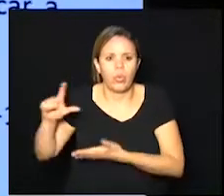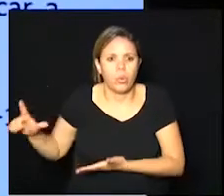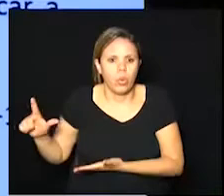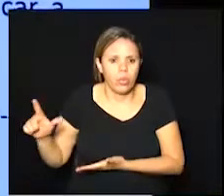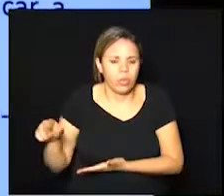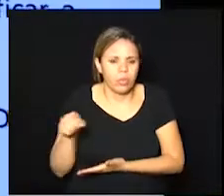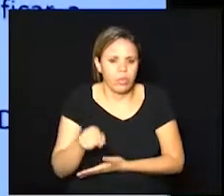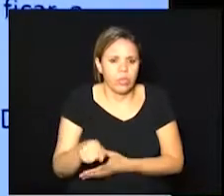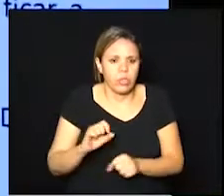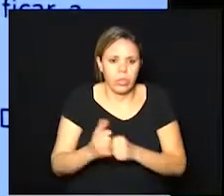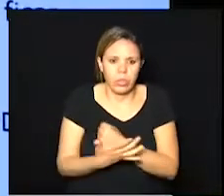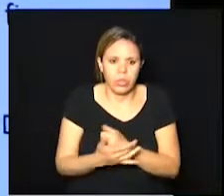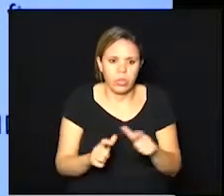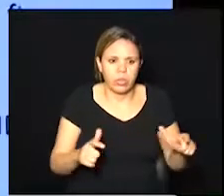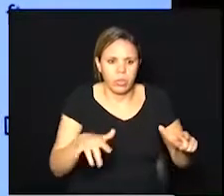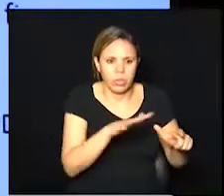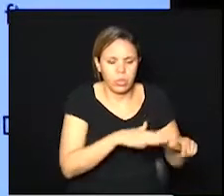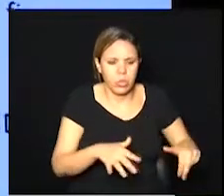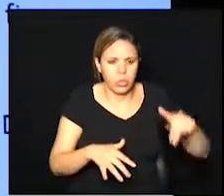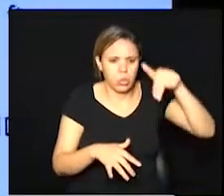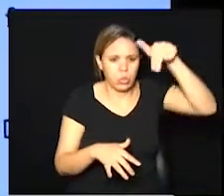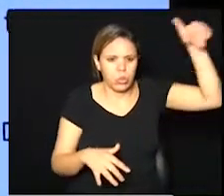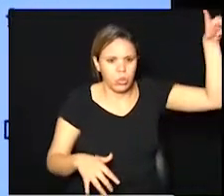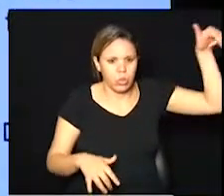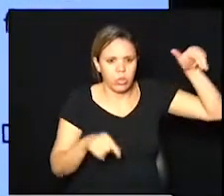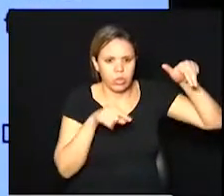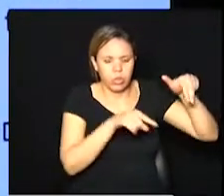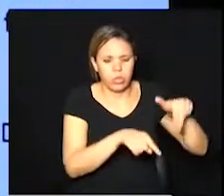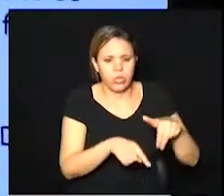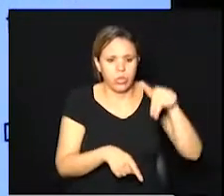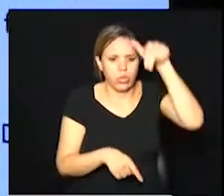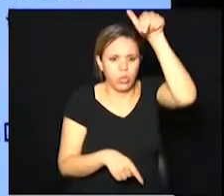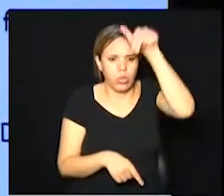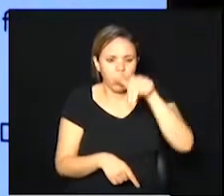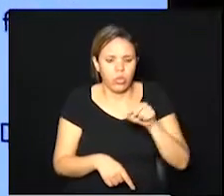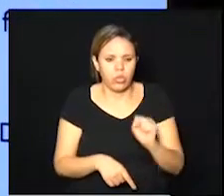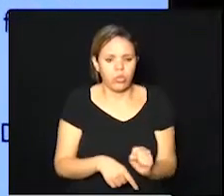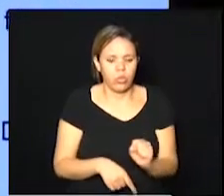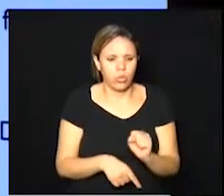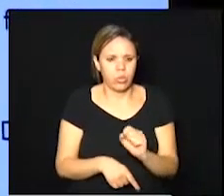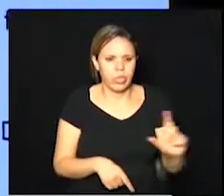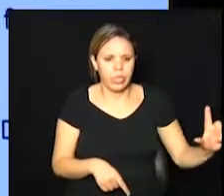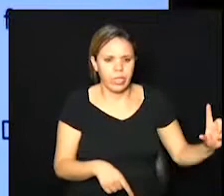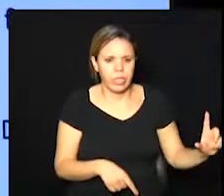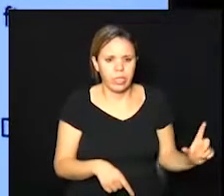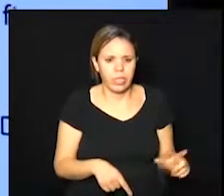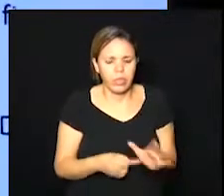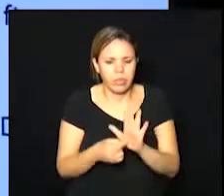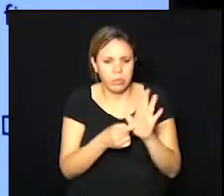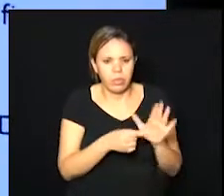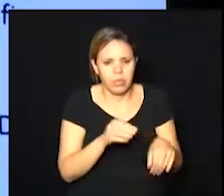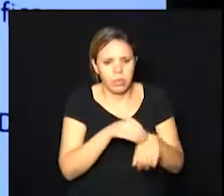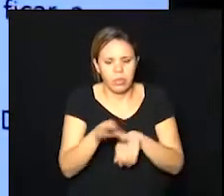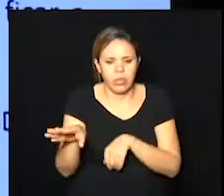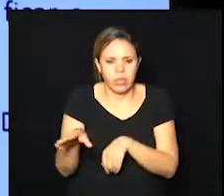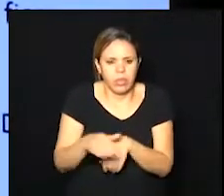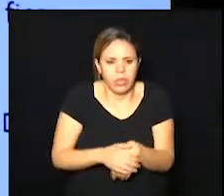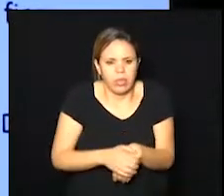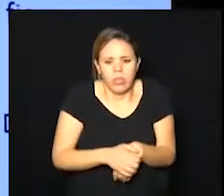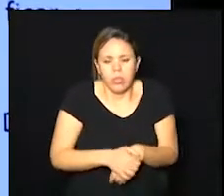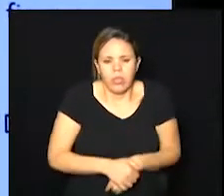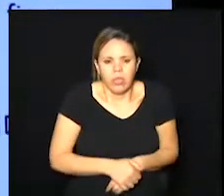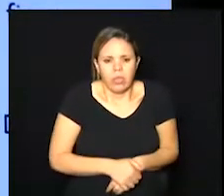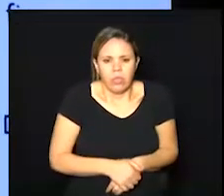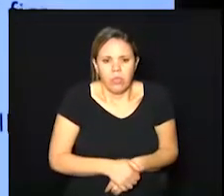é maior no distrito noroeste seguido do norte sudoeste sul e leste indicando a migração da epidemia para